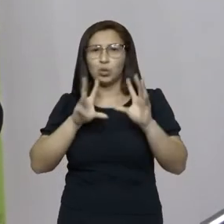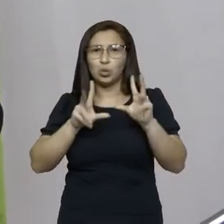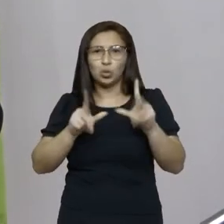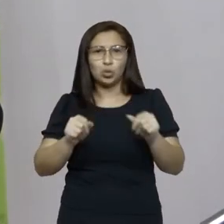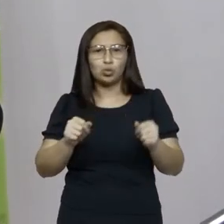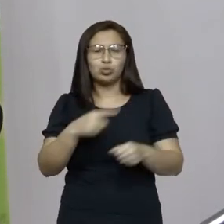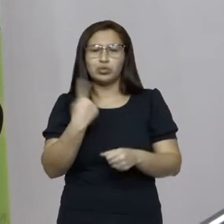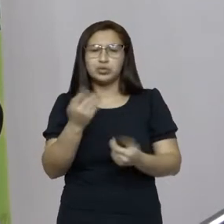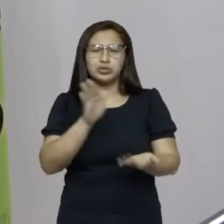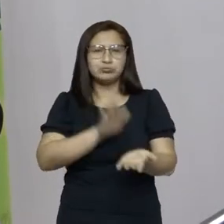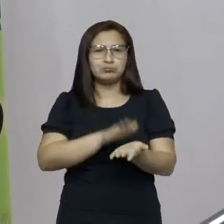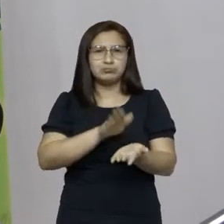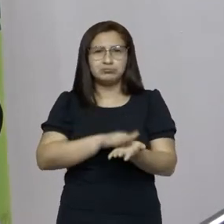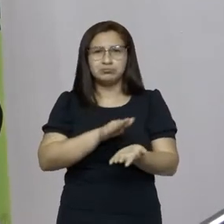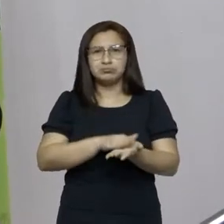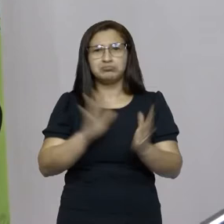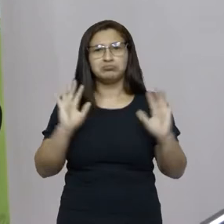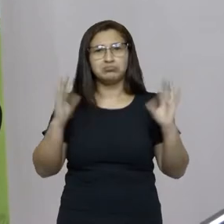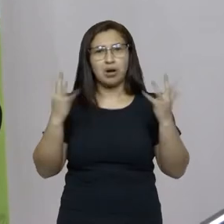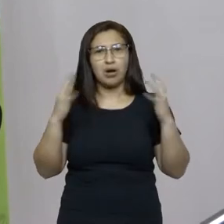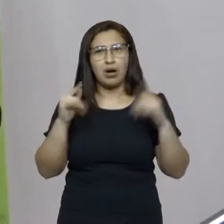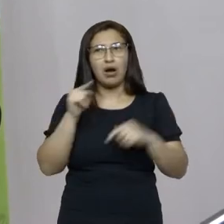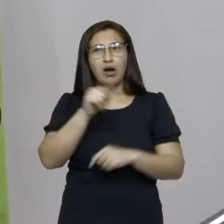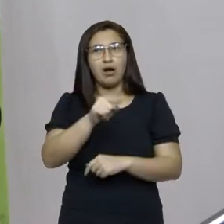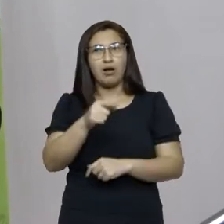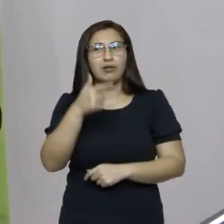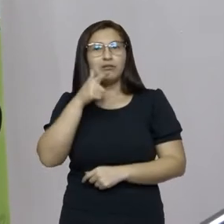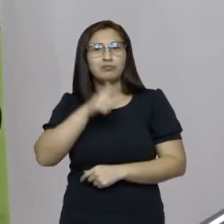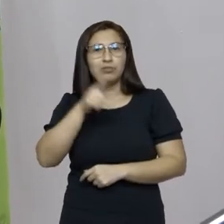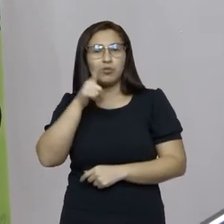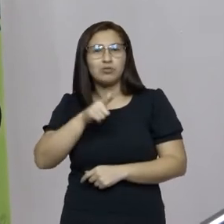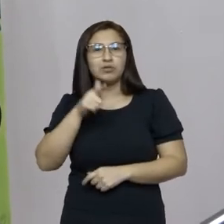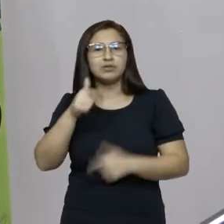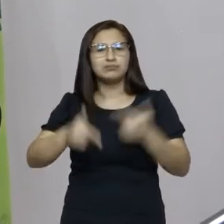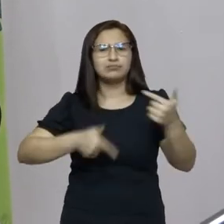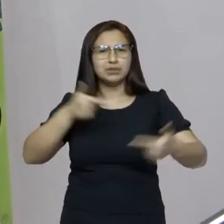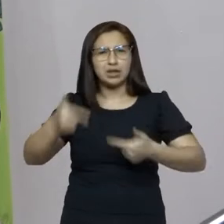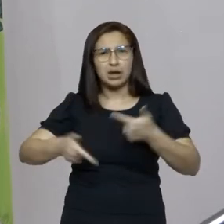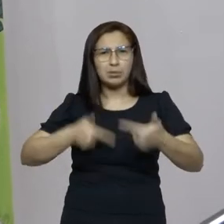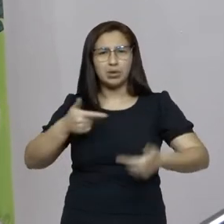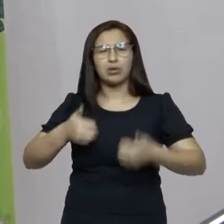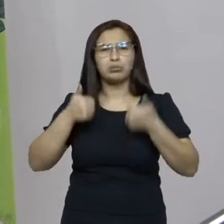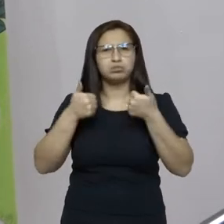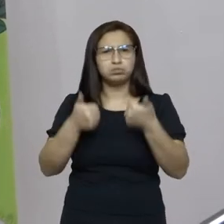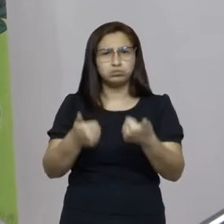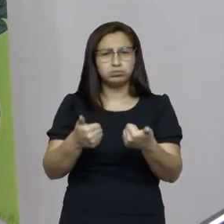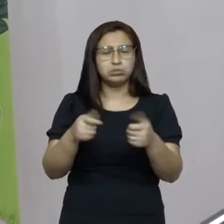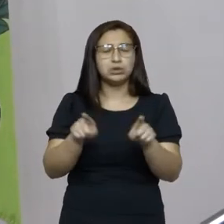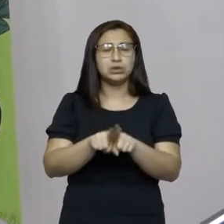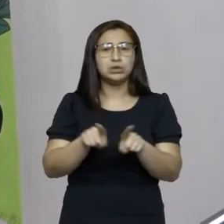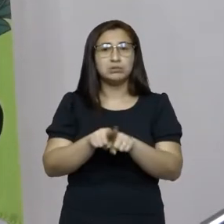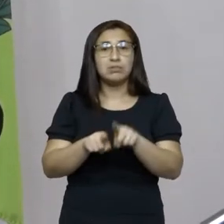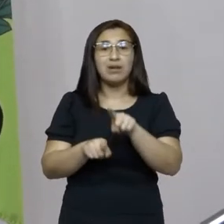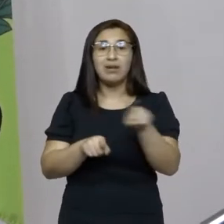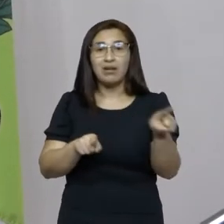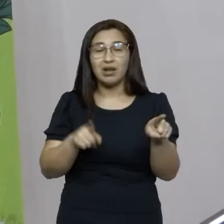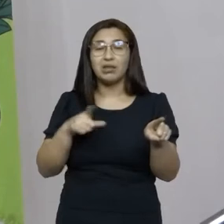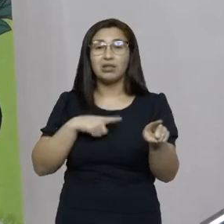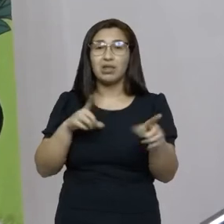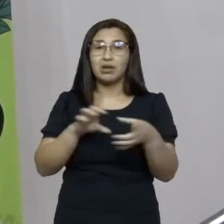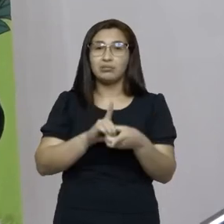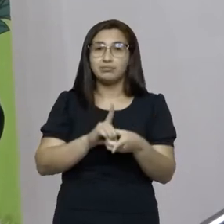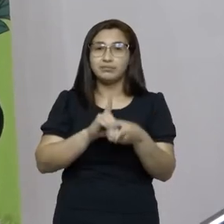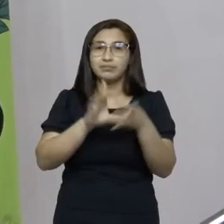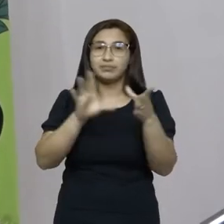aplausos pela condução, pelo trabalho, pela forma democrática democrática e